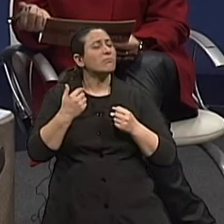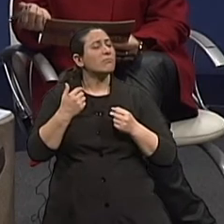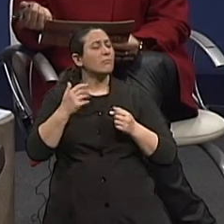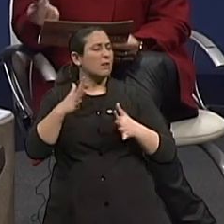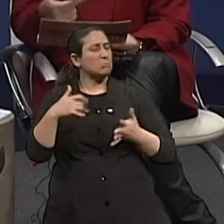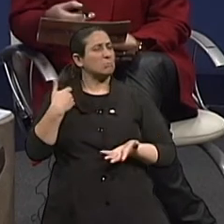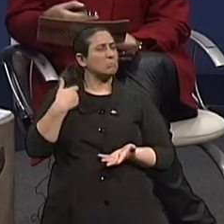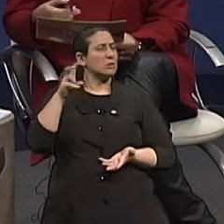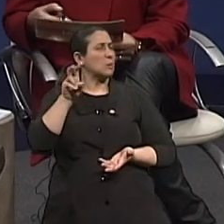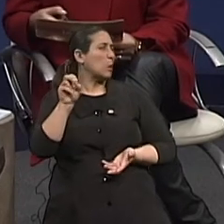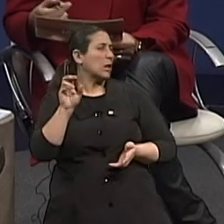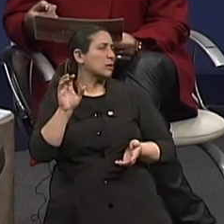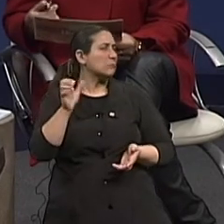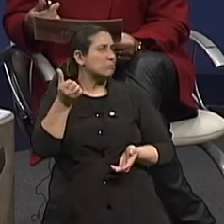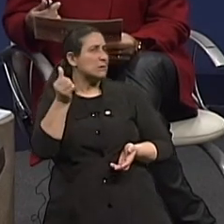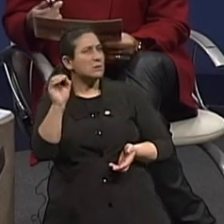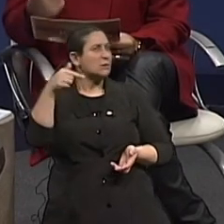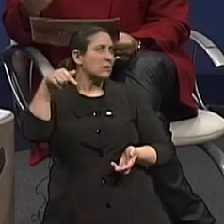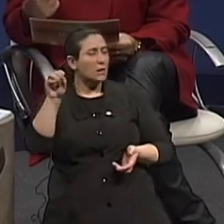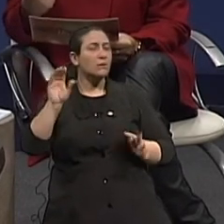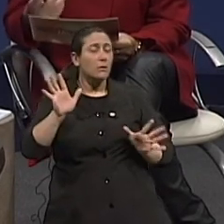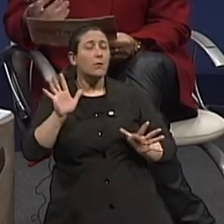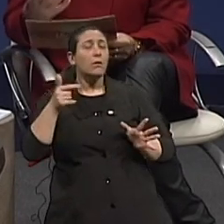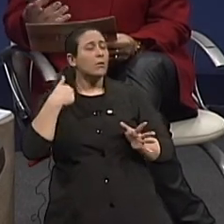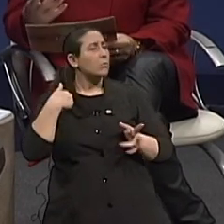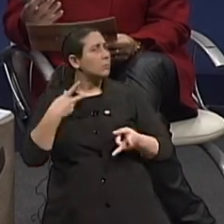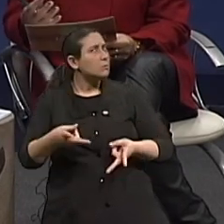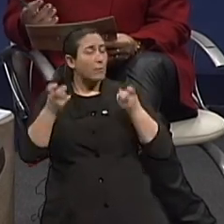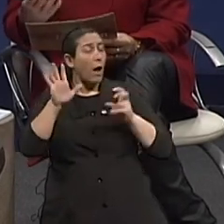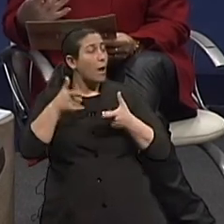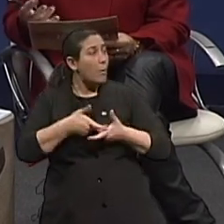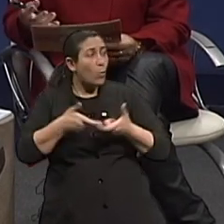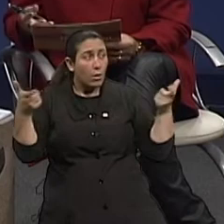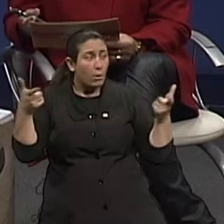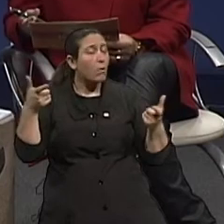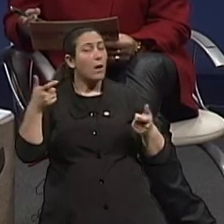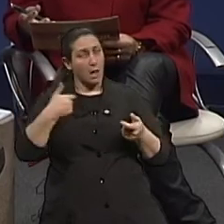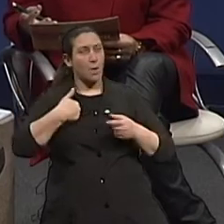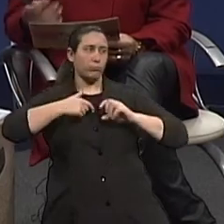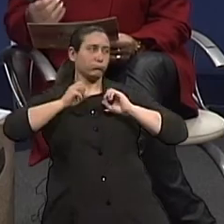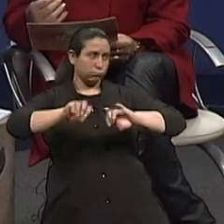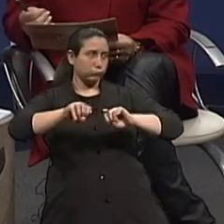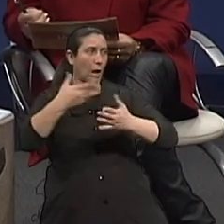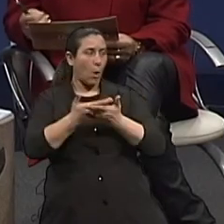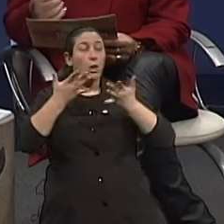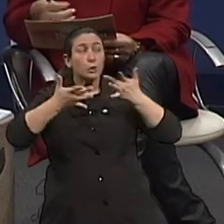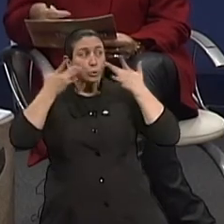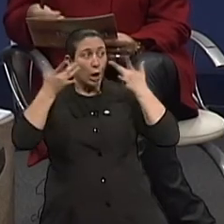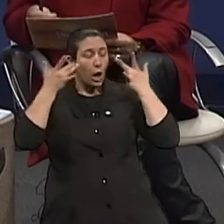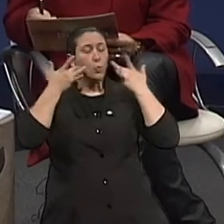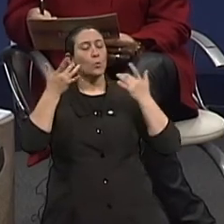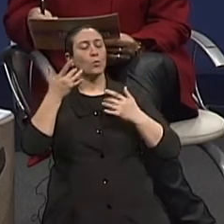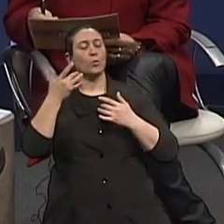anos, idosos de 60, 70, não tem a maioria, e eu dou aula de teatro para idoso, de beber água. Não